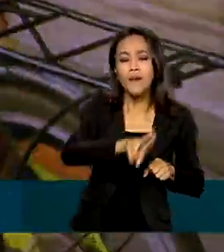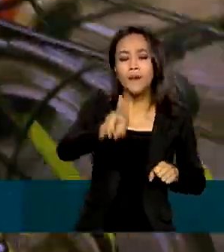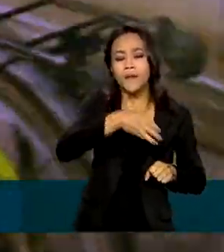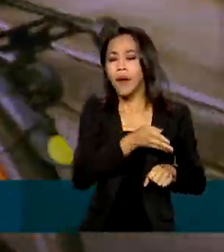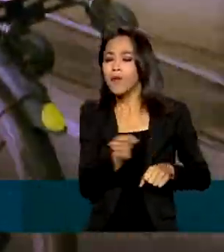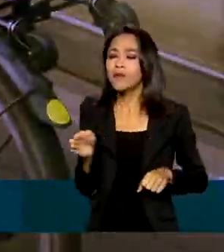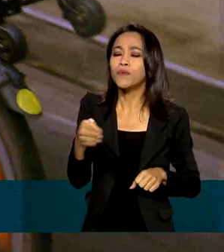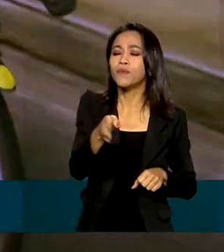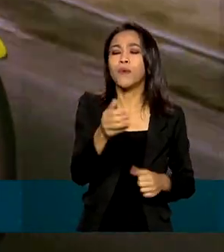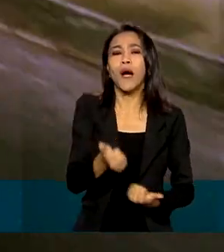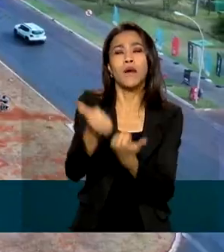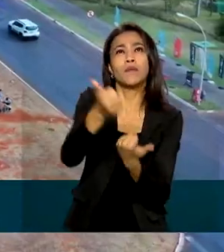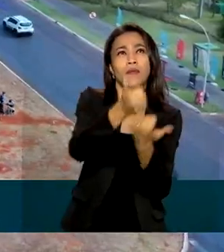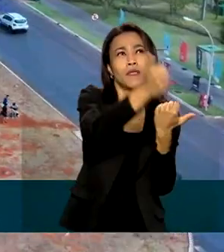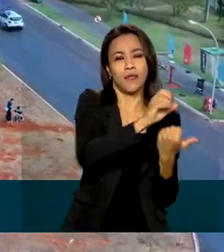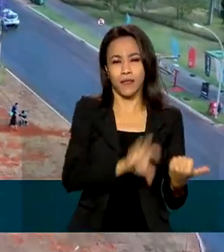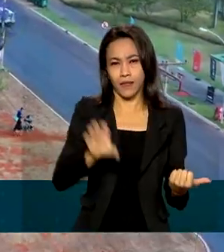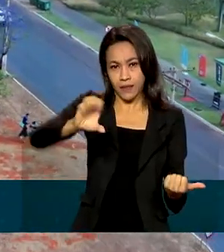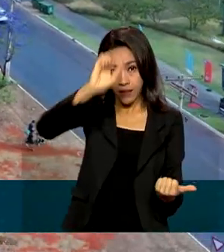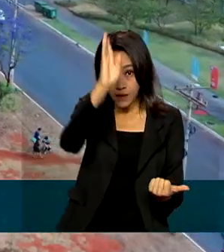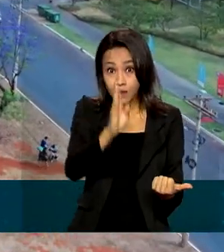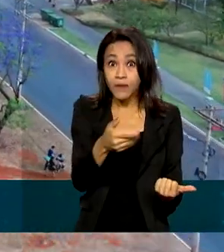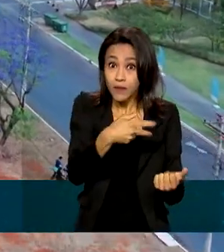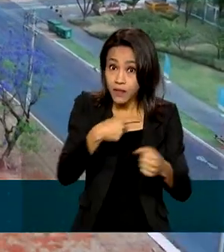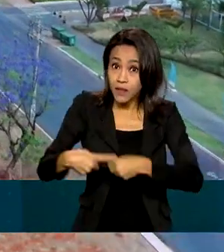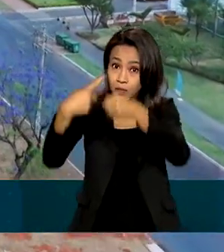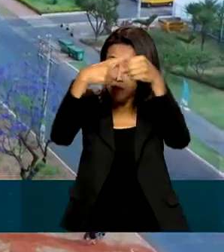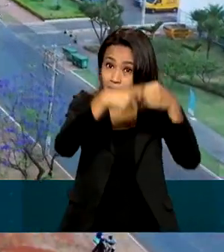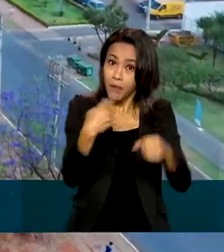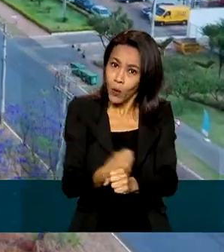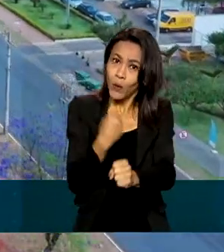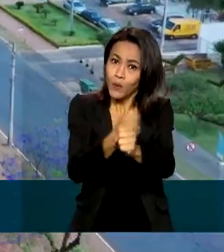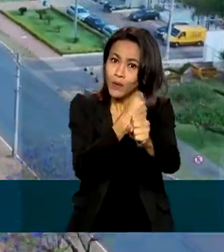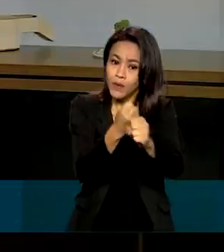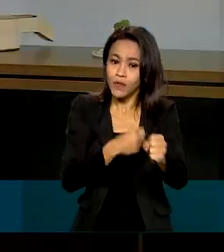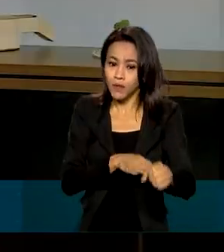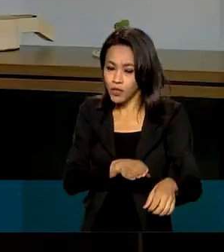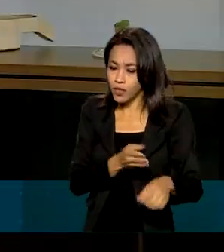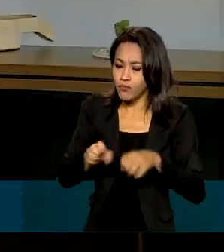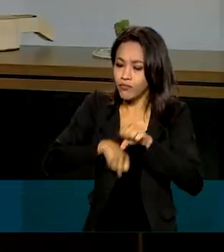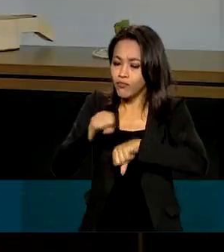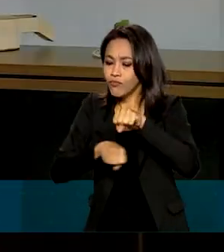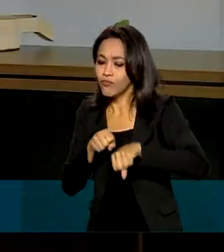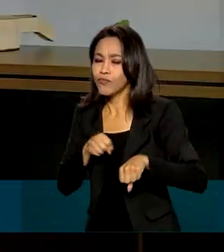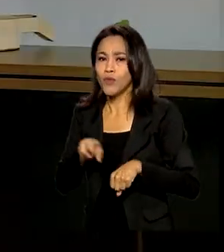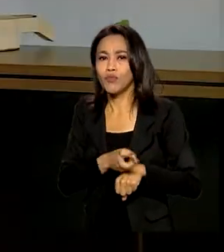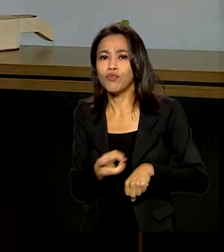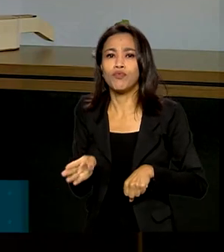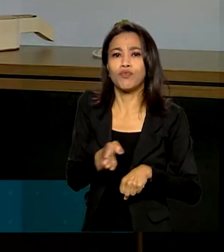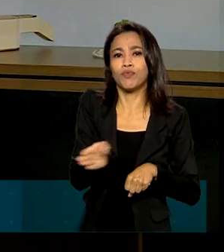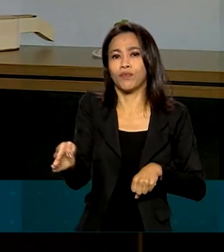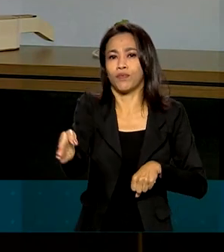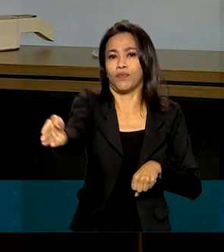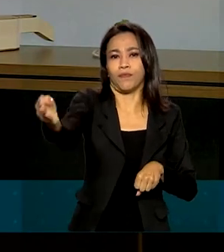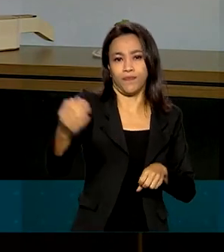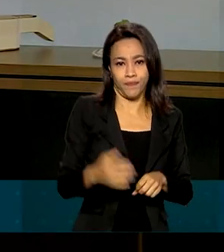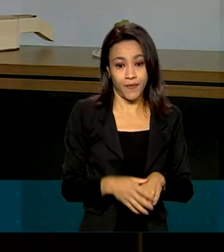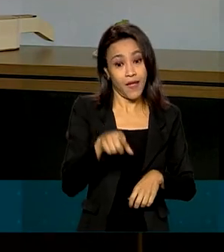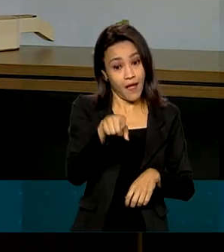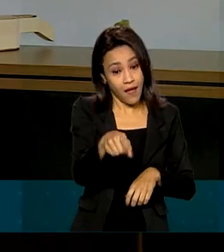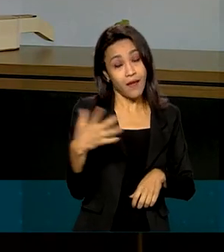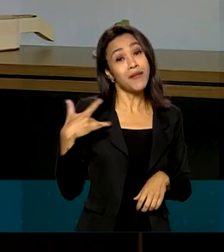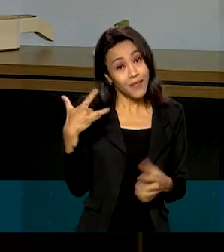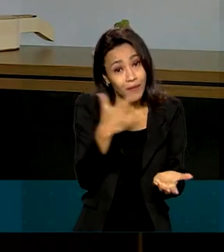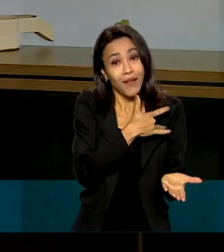apoiando estados e municípios na construção de ciclovias e ciclofaixas. São modos de locomoção mais